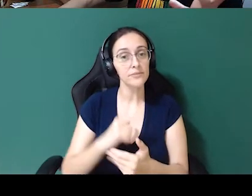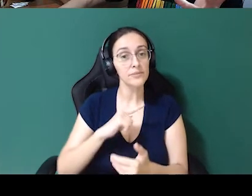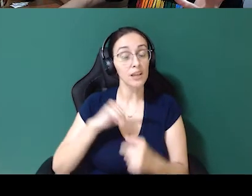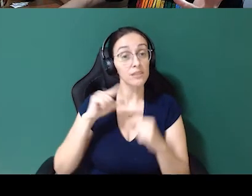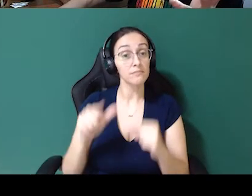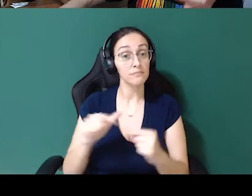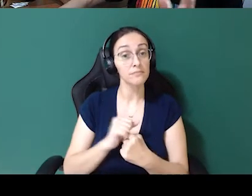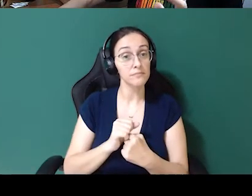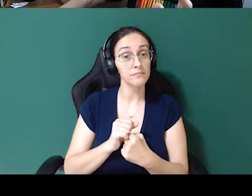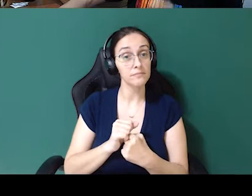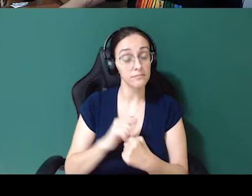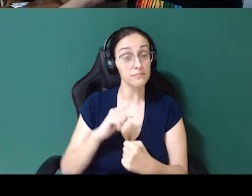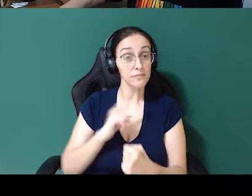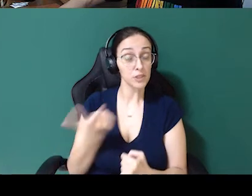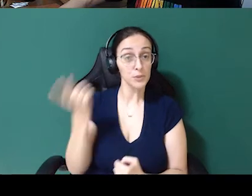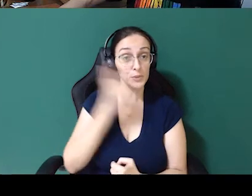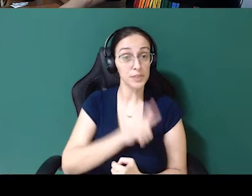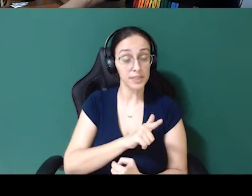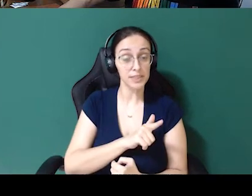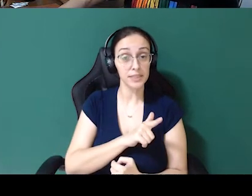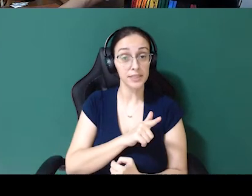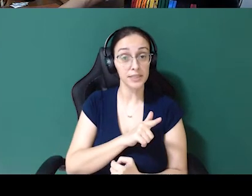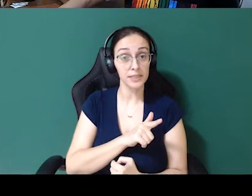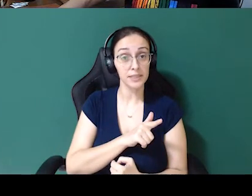gente consegue... tendo isso, gente consegue...